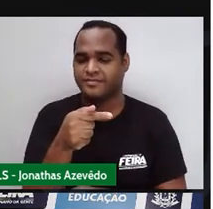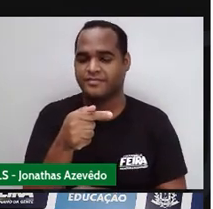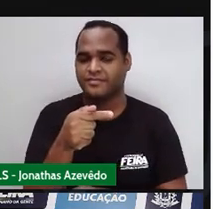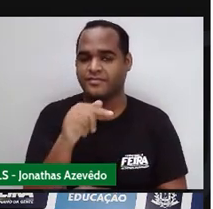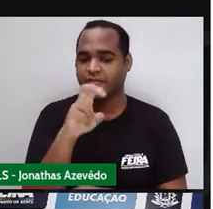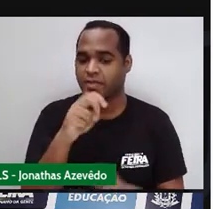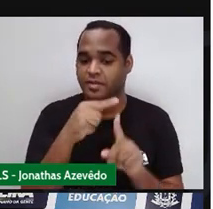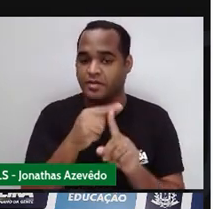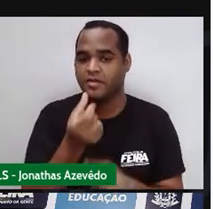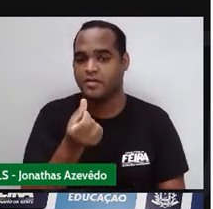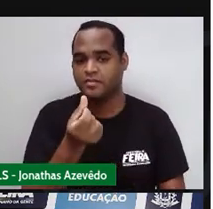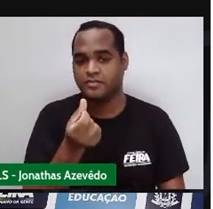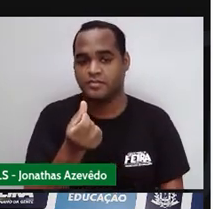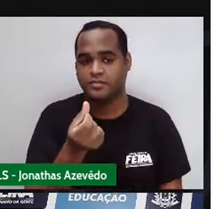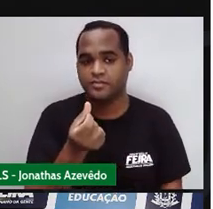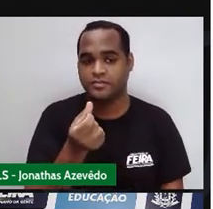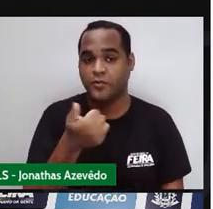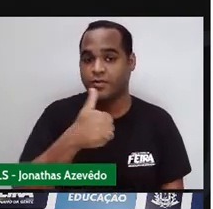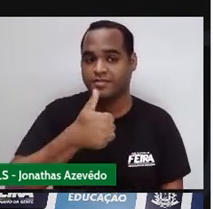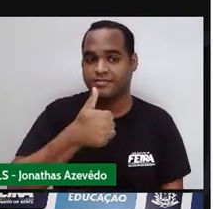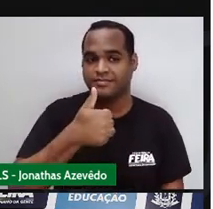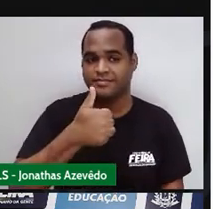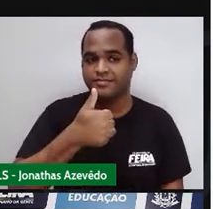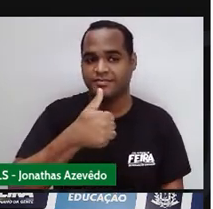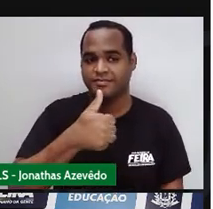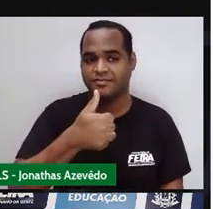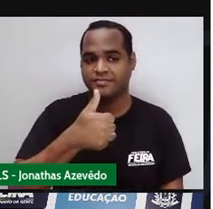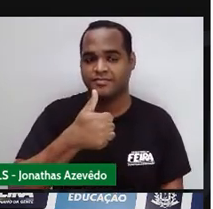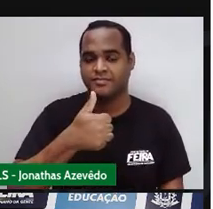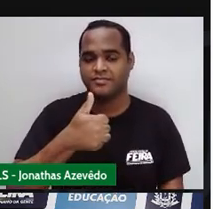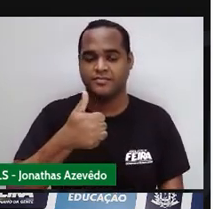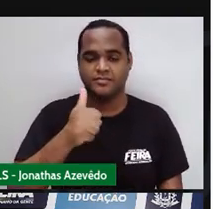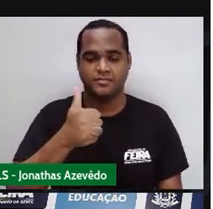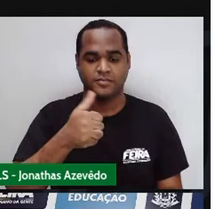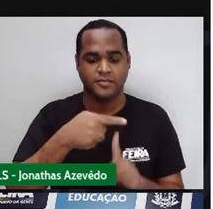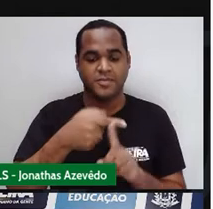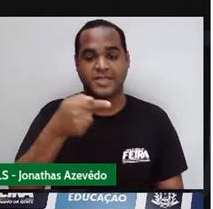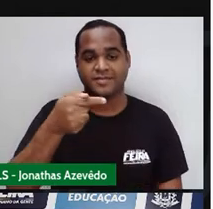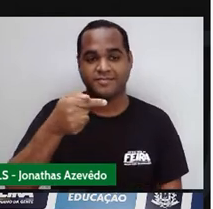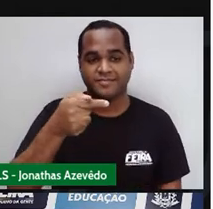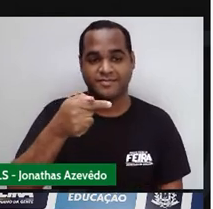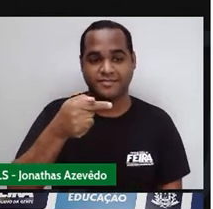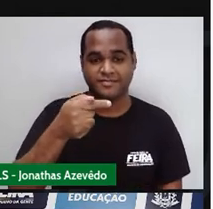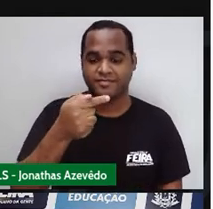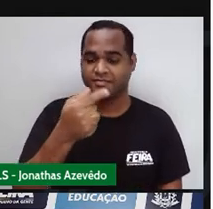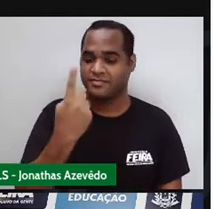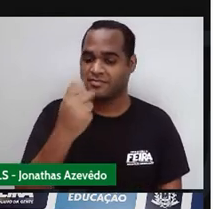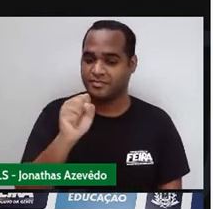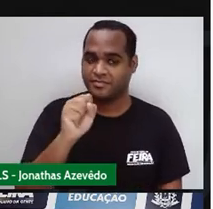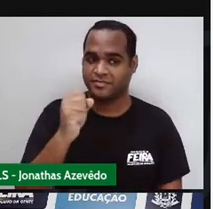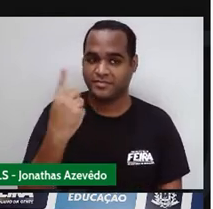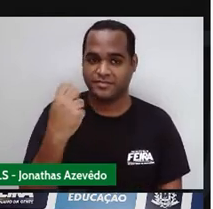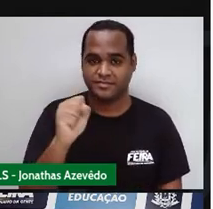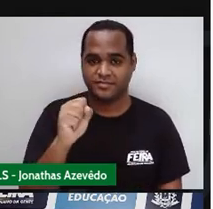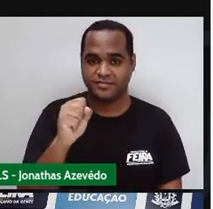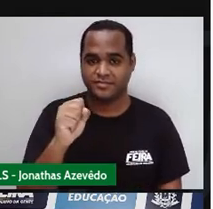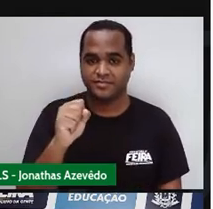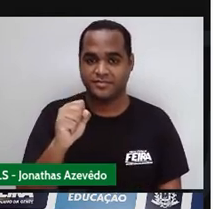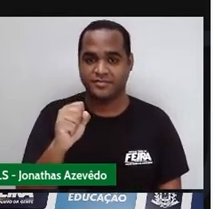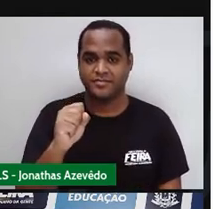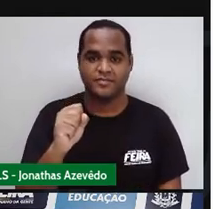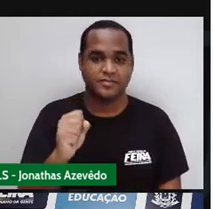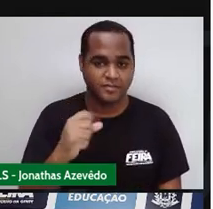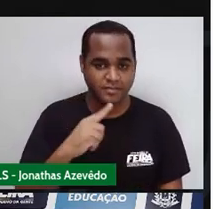mais 6 Dá 11 11 mais 7 Dá 18 Então vamos trocar essa